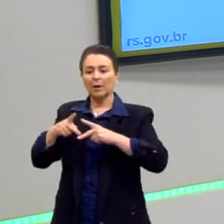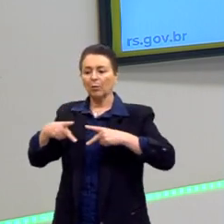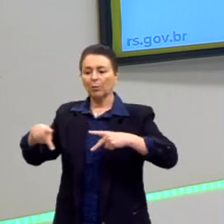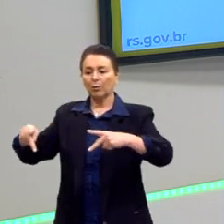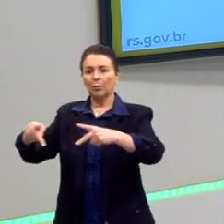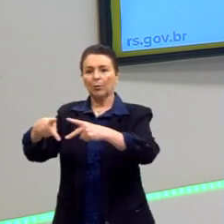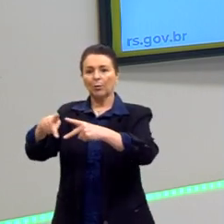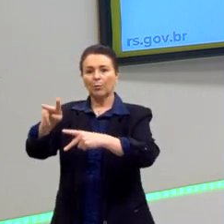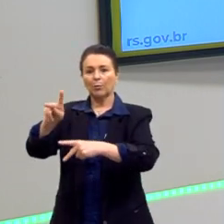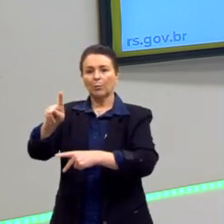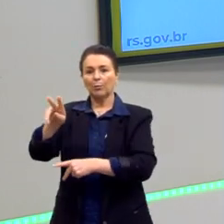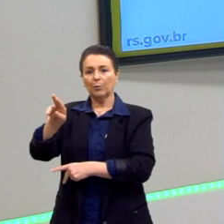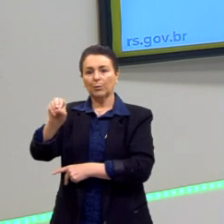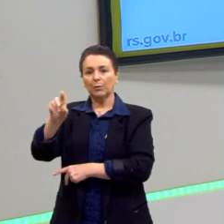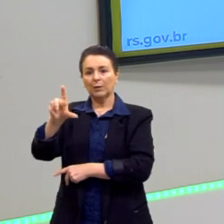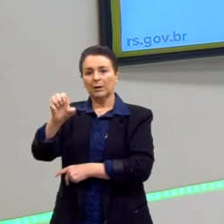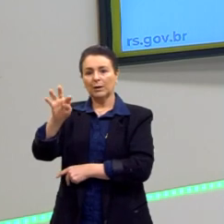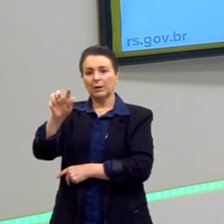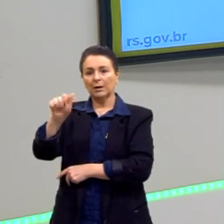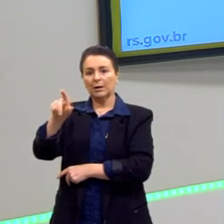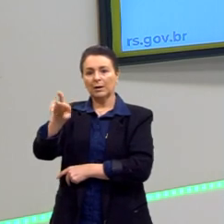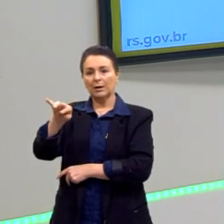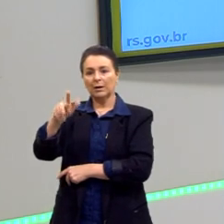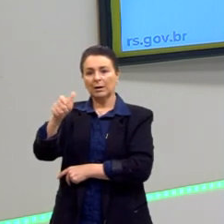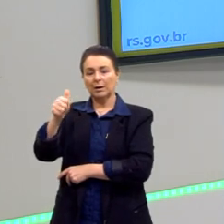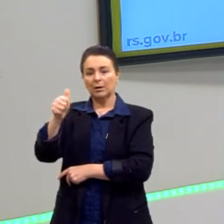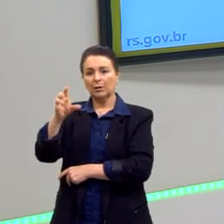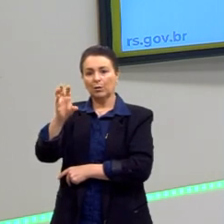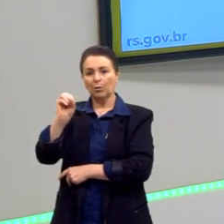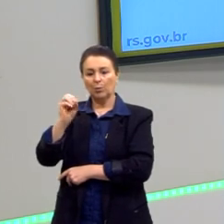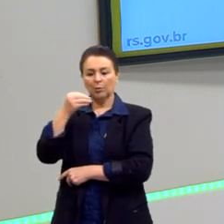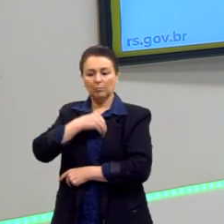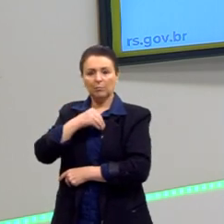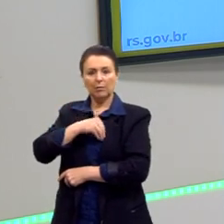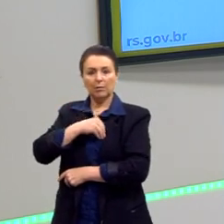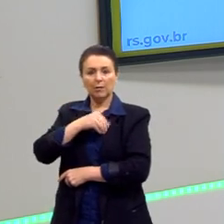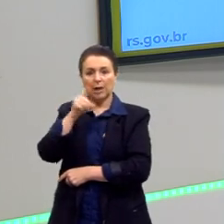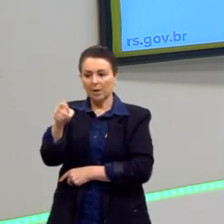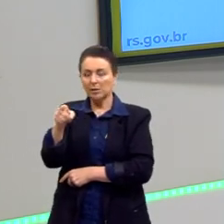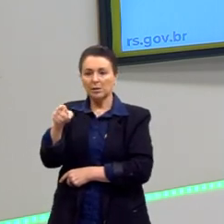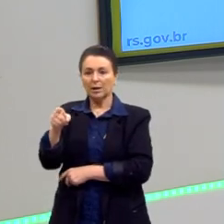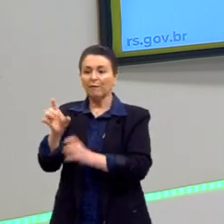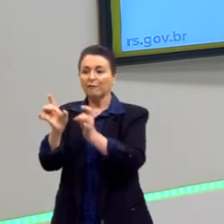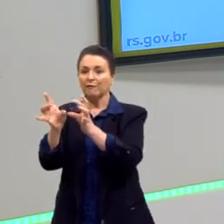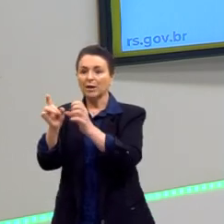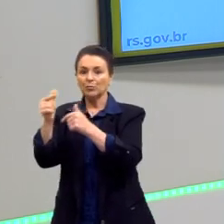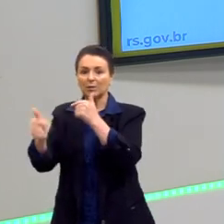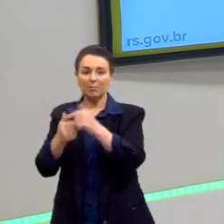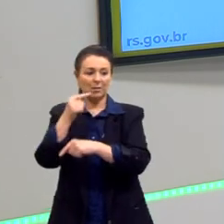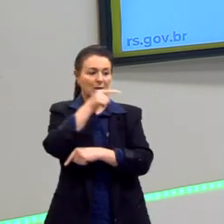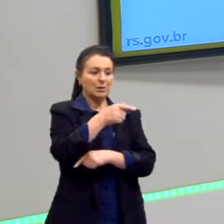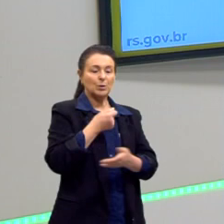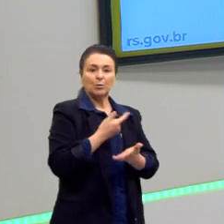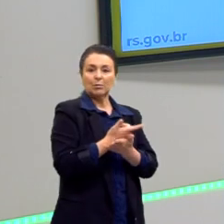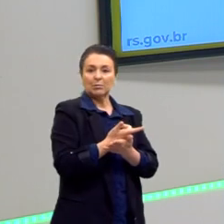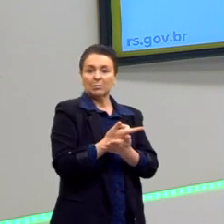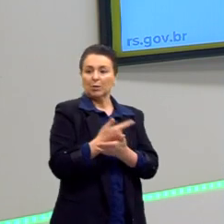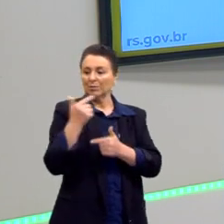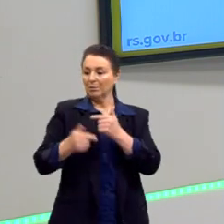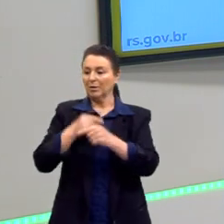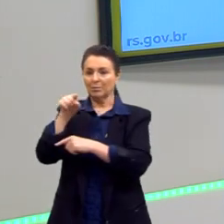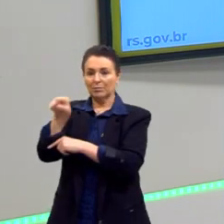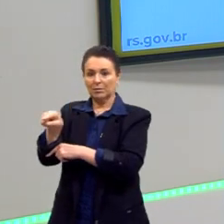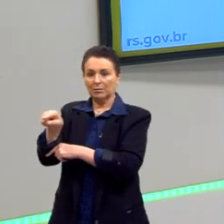são obrigados a vender a sua força de trabalho para sobreviverem. E todo o trabalho, ele tem